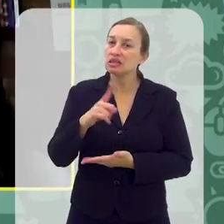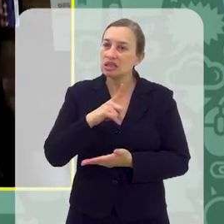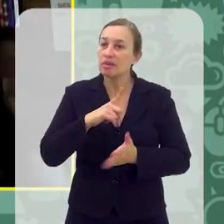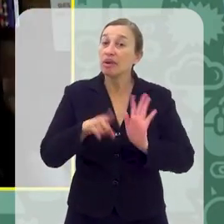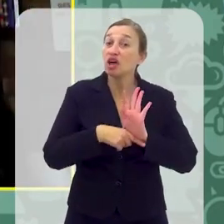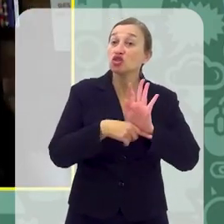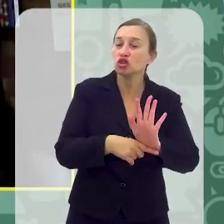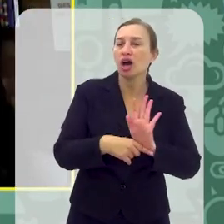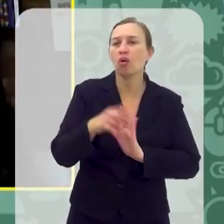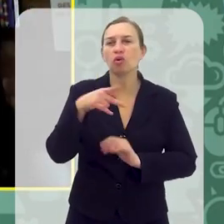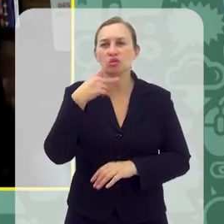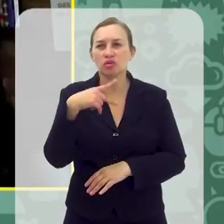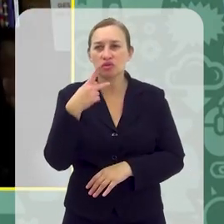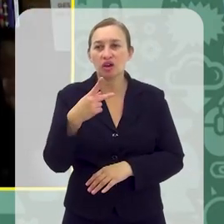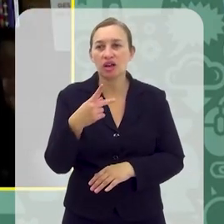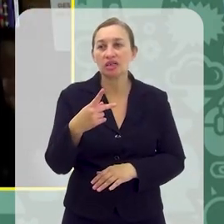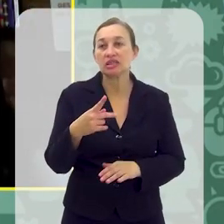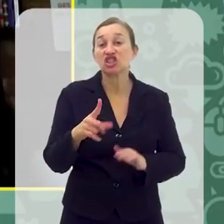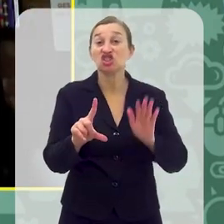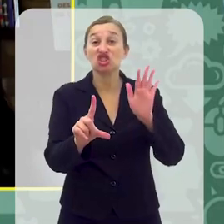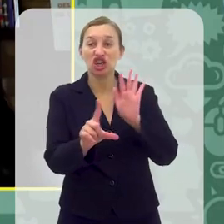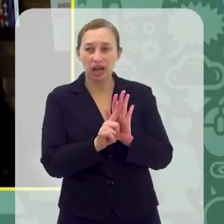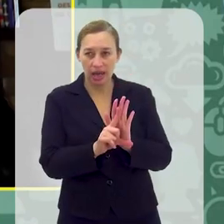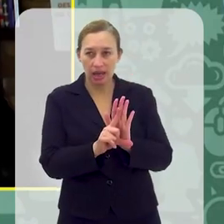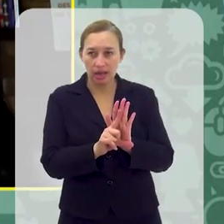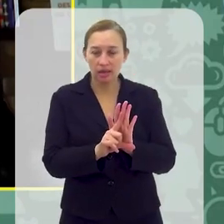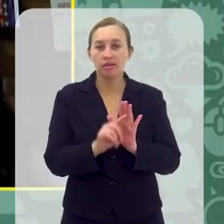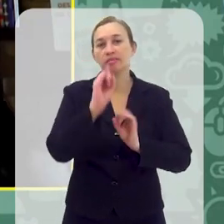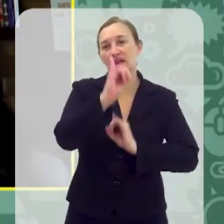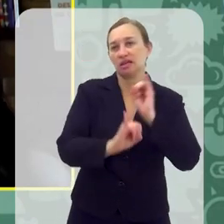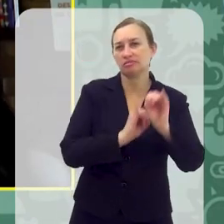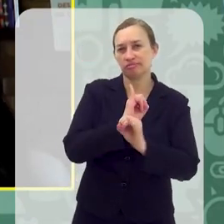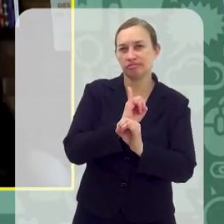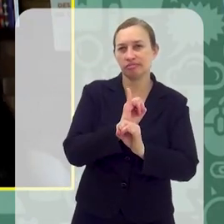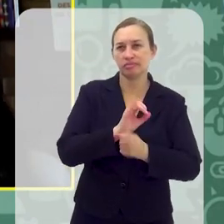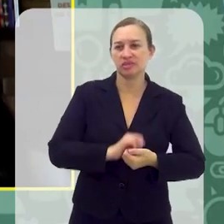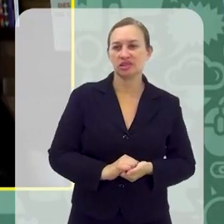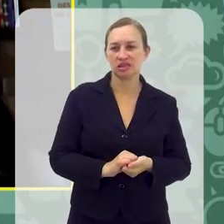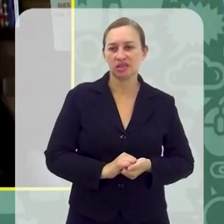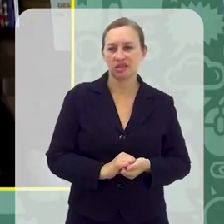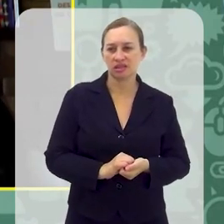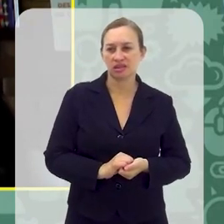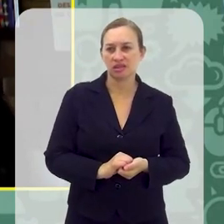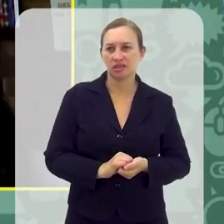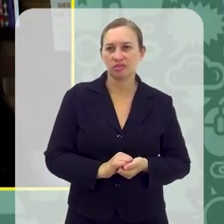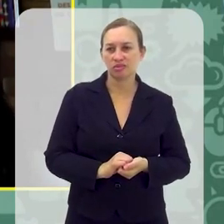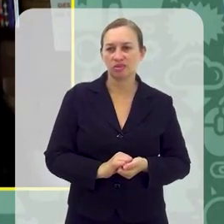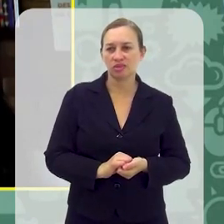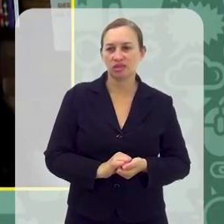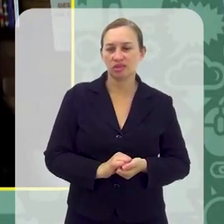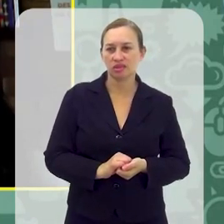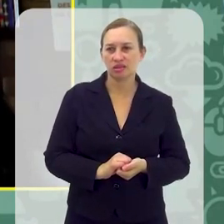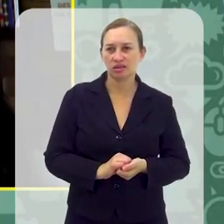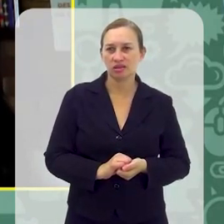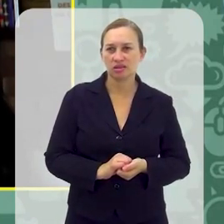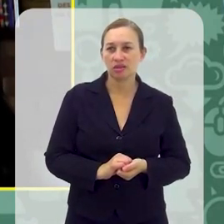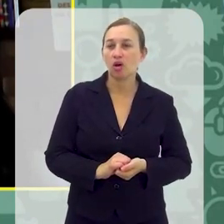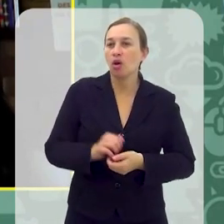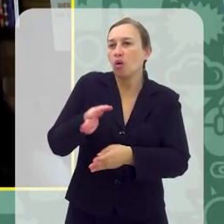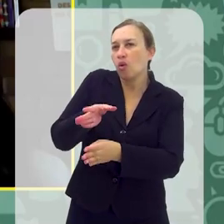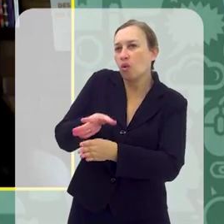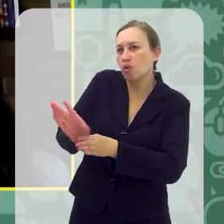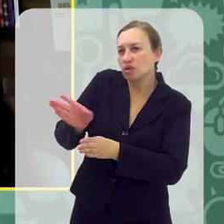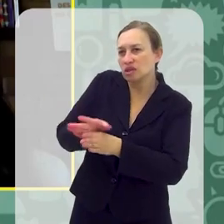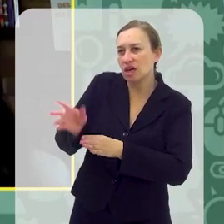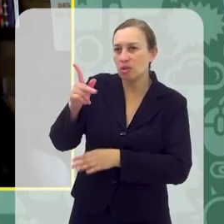contribuir quando a gente fala de uma legislação para as redes sociais. E, por assim, se você puder dar um